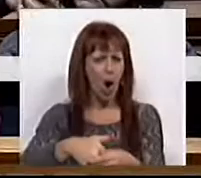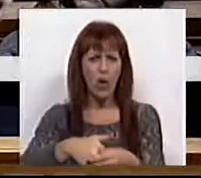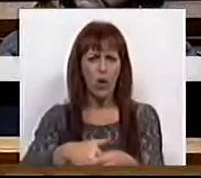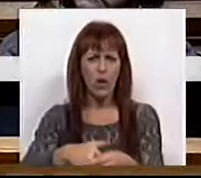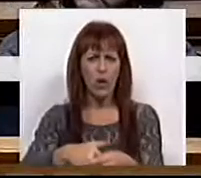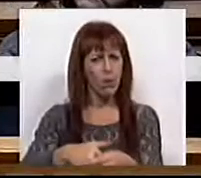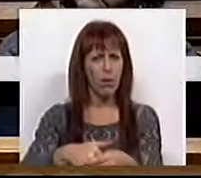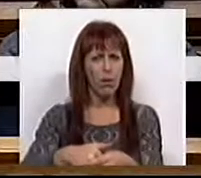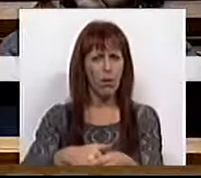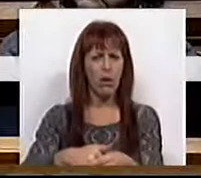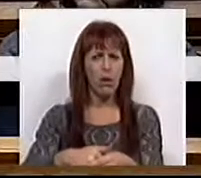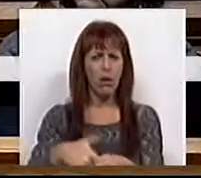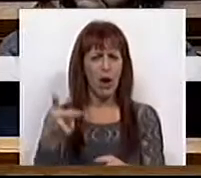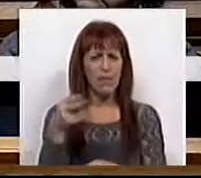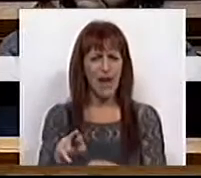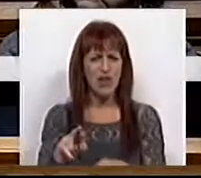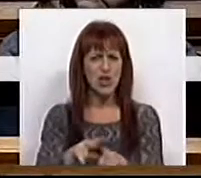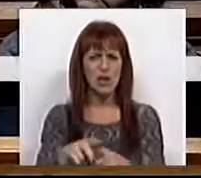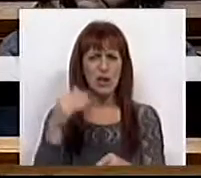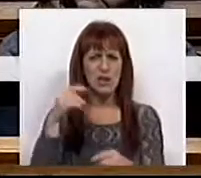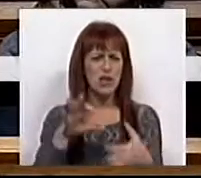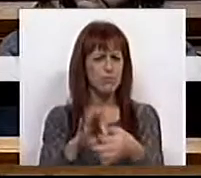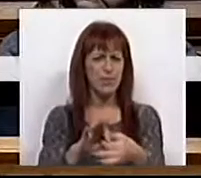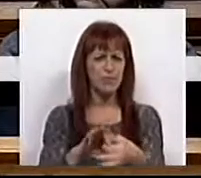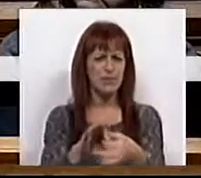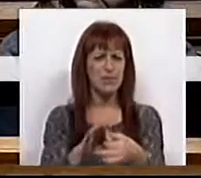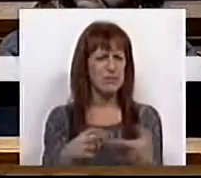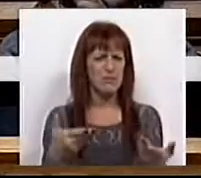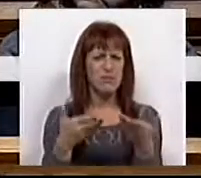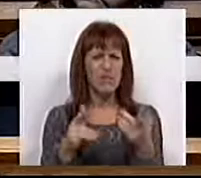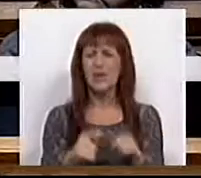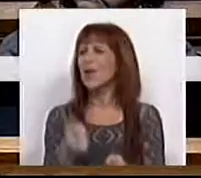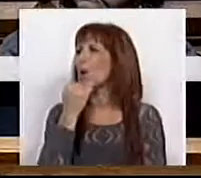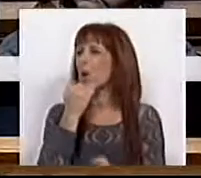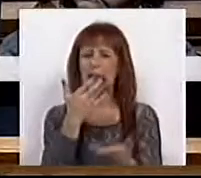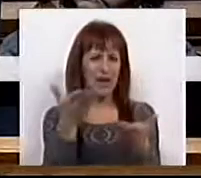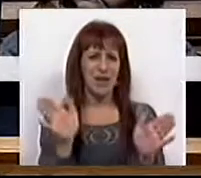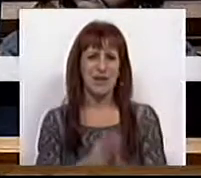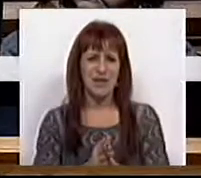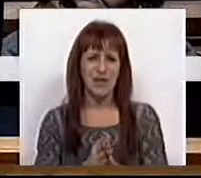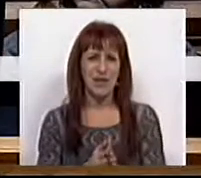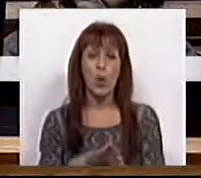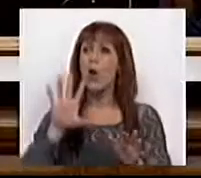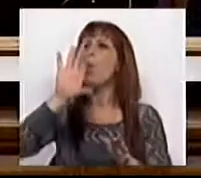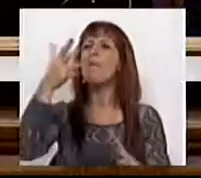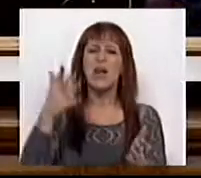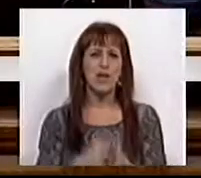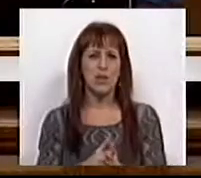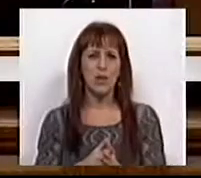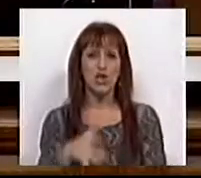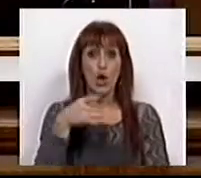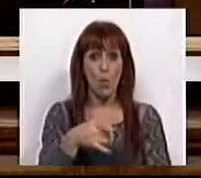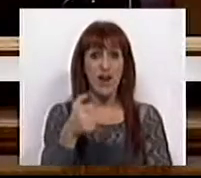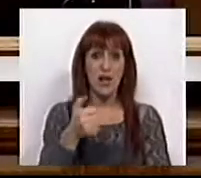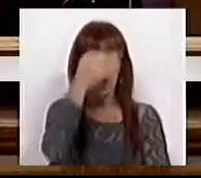pela taxa de solidariedade. Estão tão contentes de haver um país onde